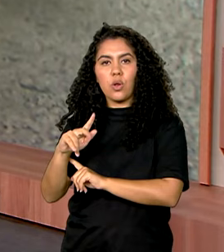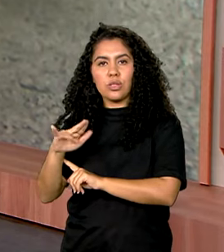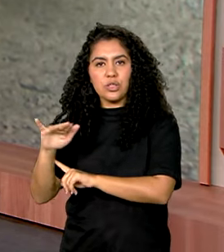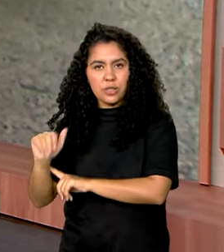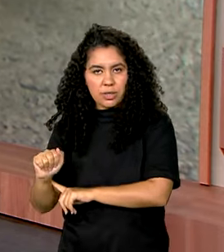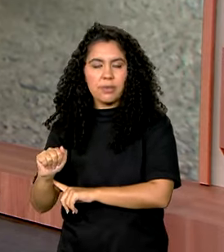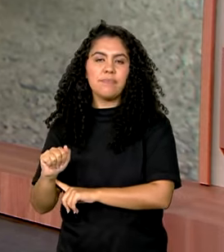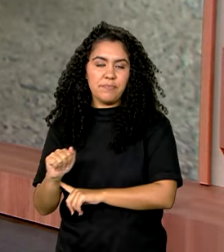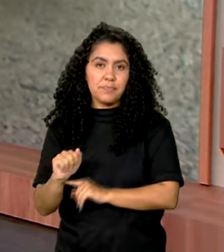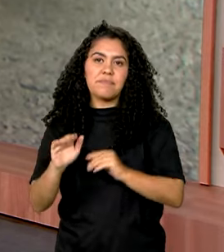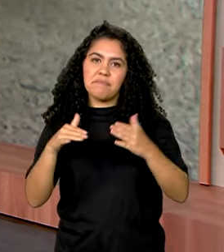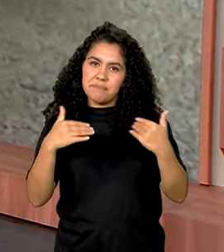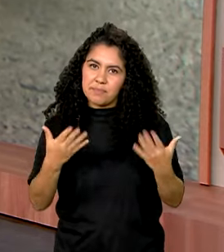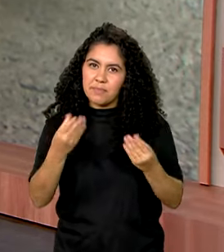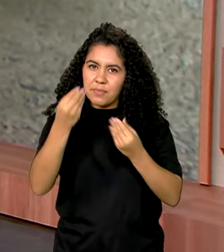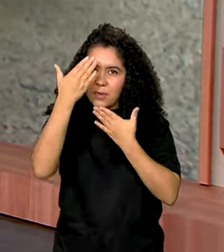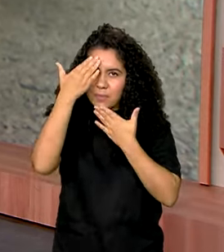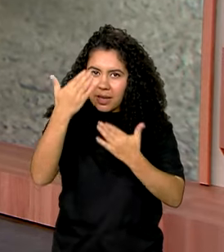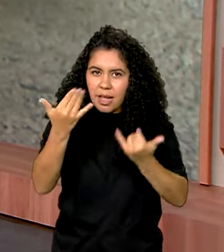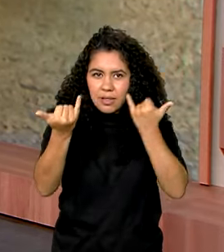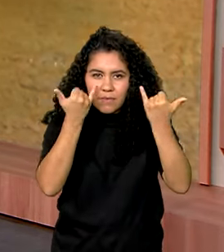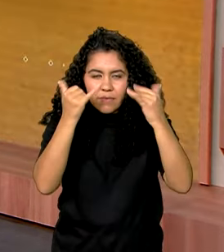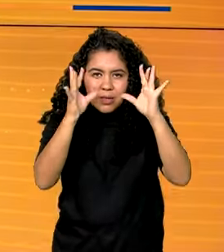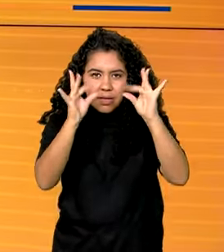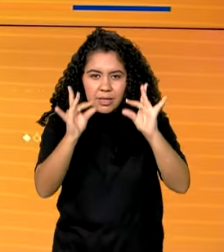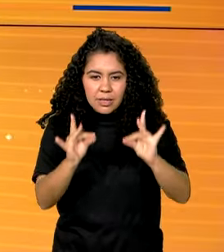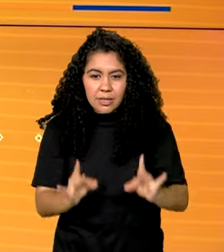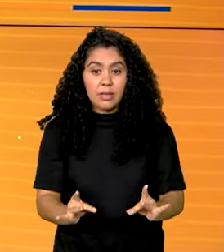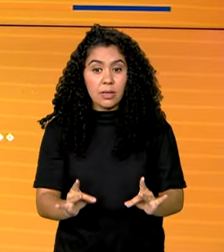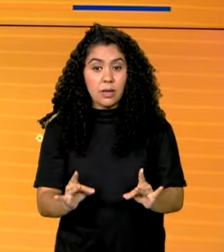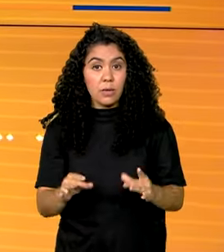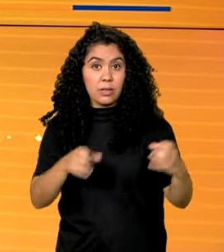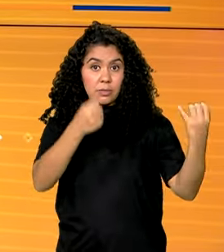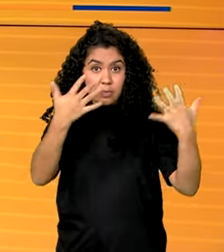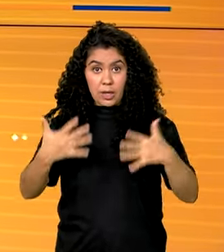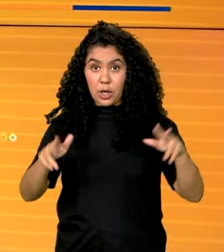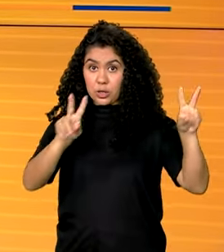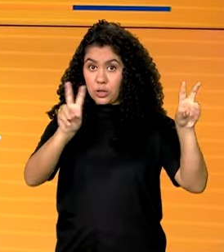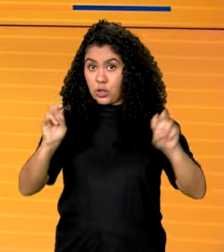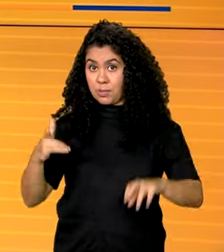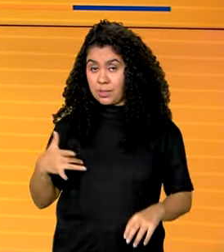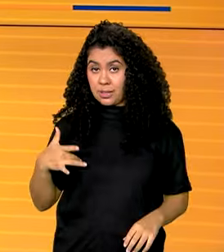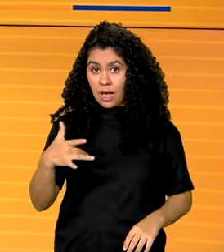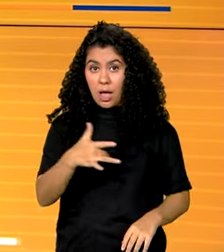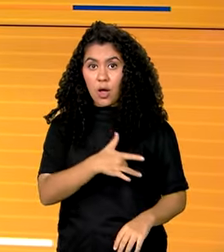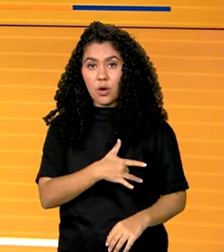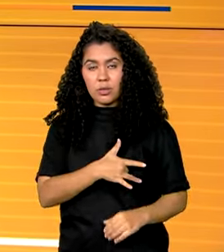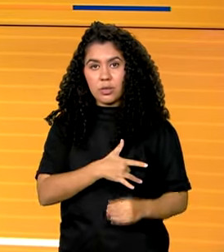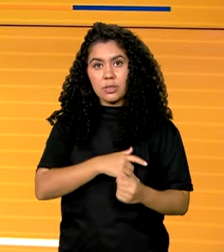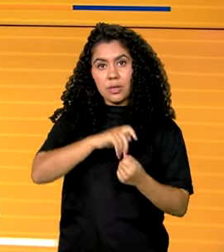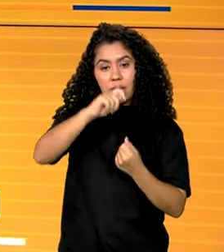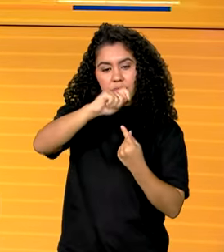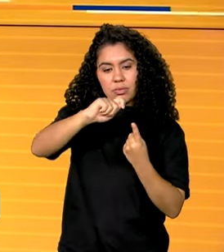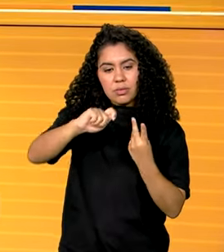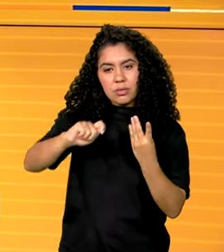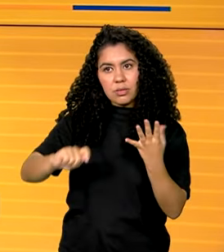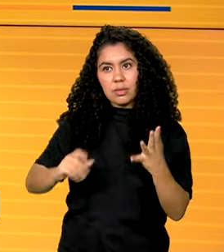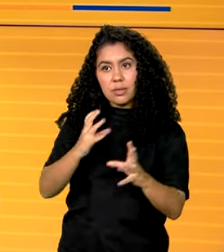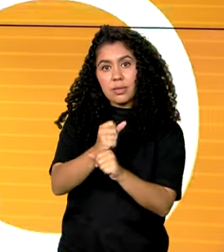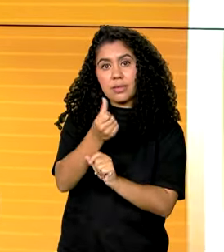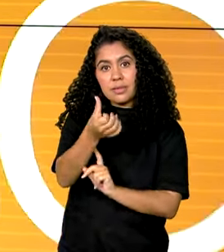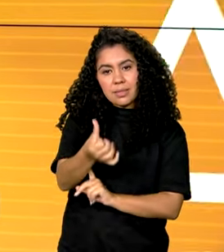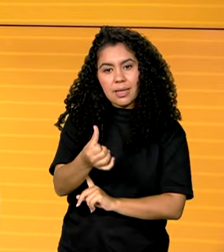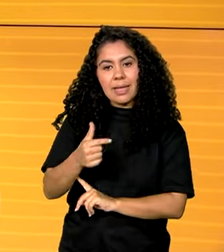Tá certo, Alessandra. Obrigada pelas suas informações. E olha, por falar em saúde, nos seis primeiros meses deste ano, mais de